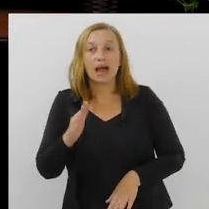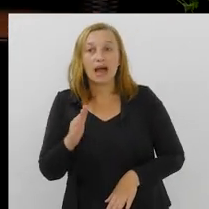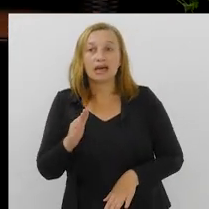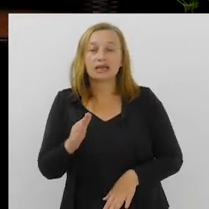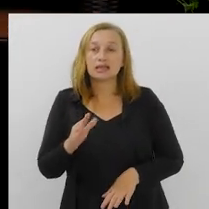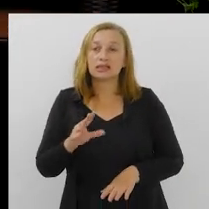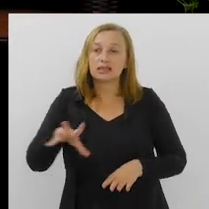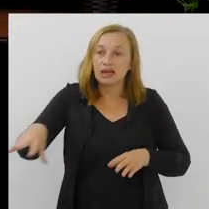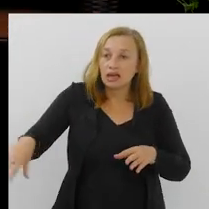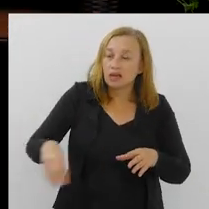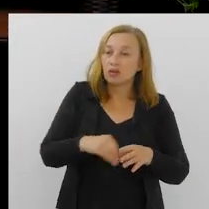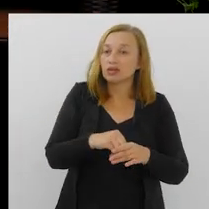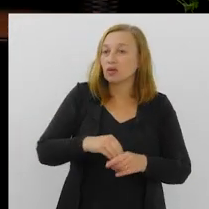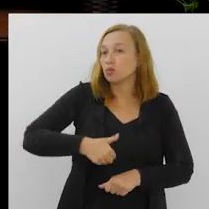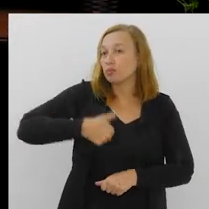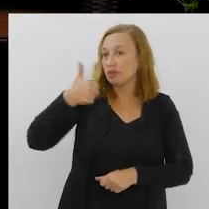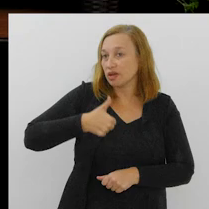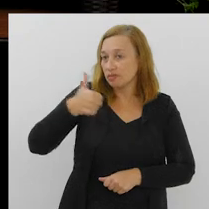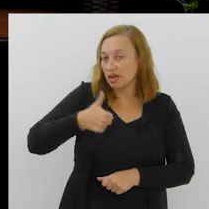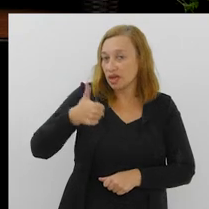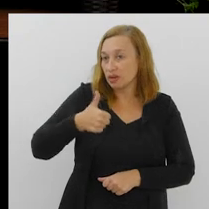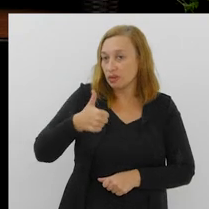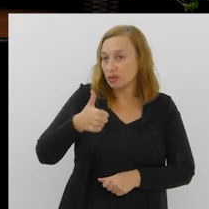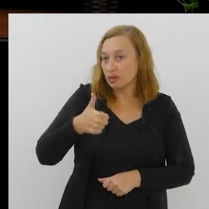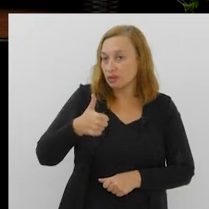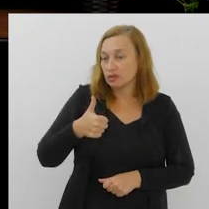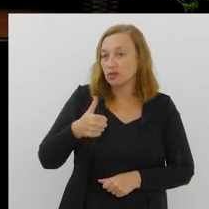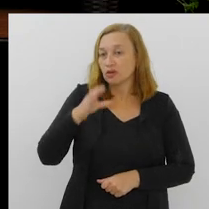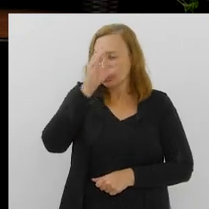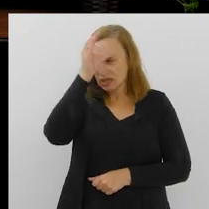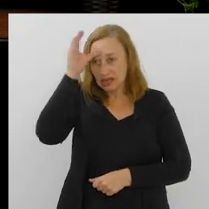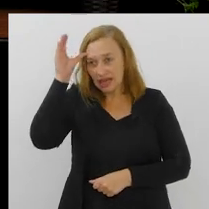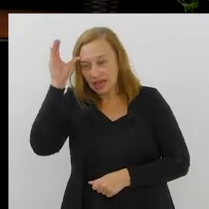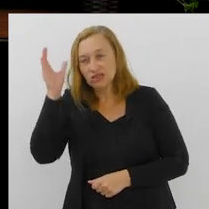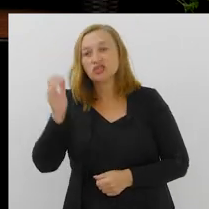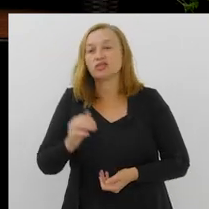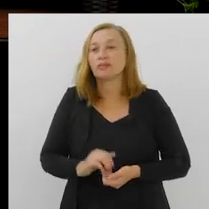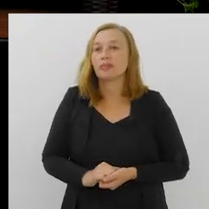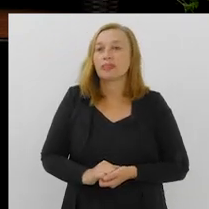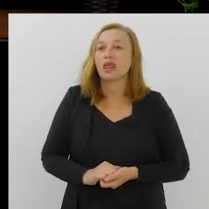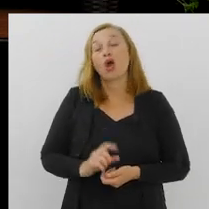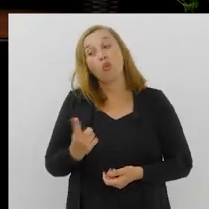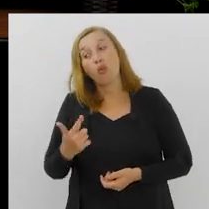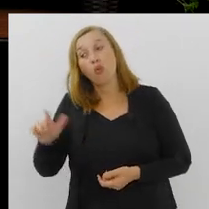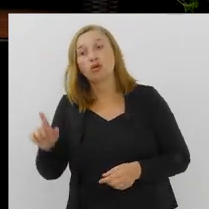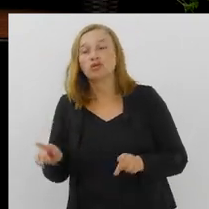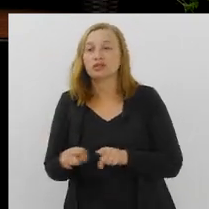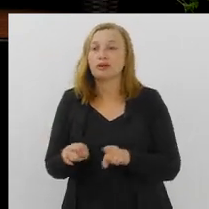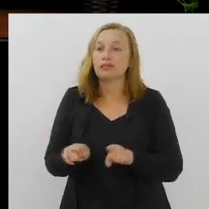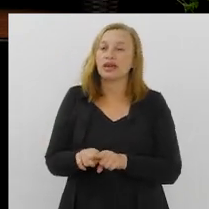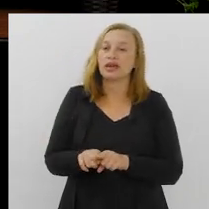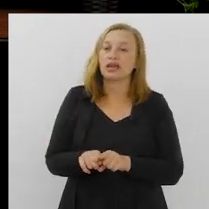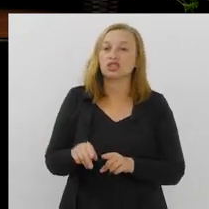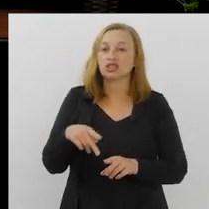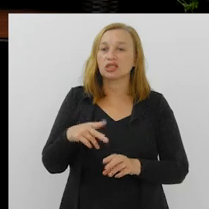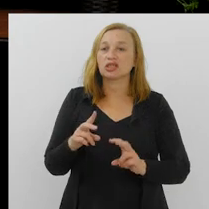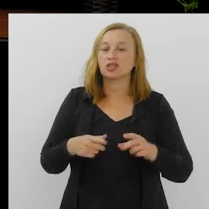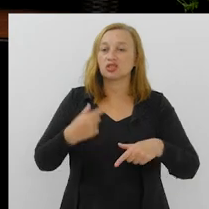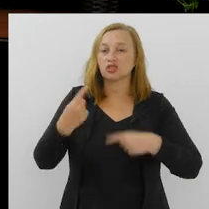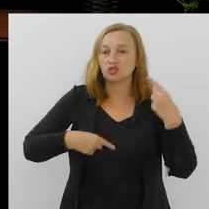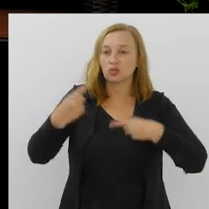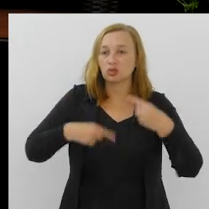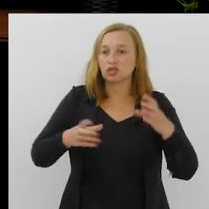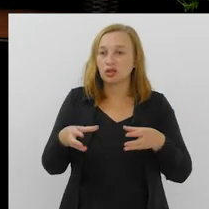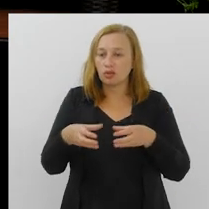É muito mais a inserção no seu primeiro, na sua prospecção de clientes. Uma outra questão também que a gente